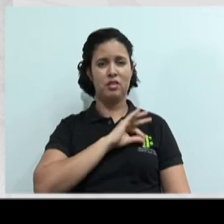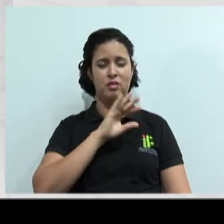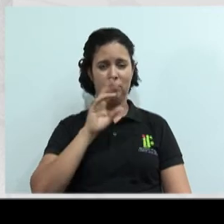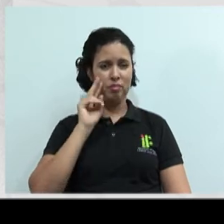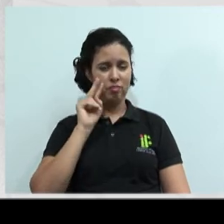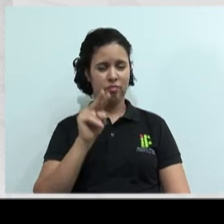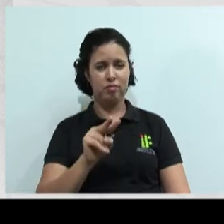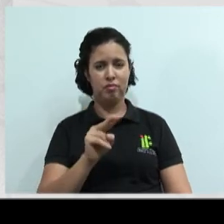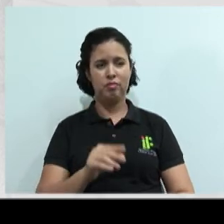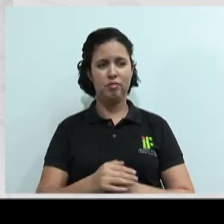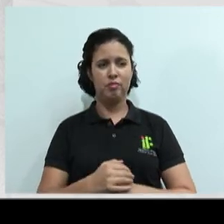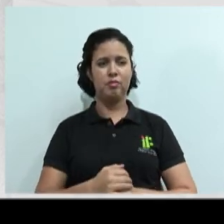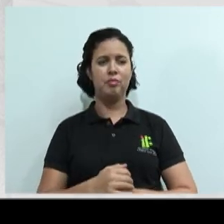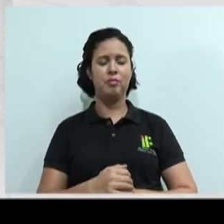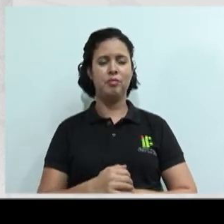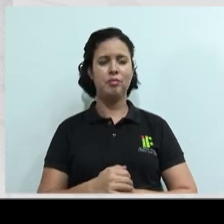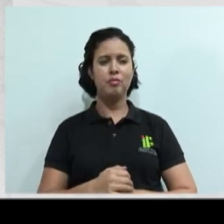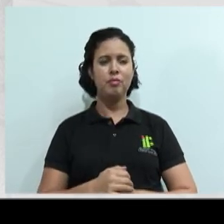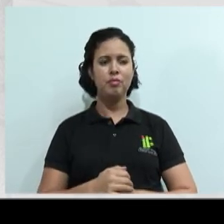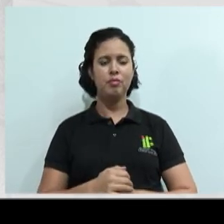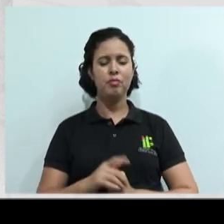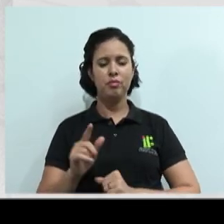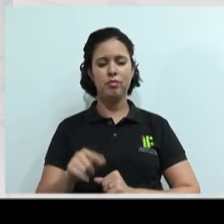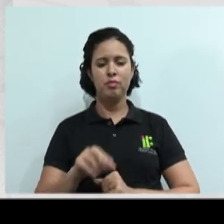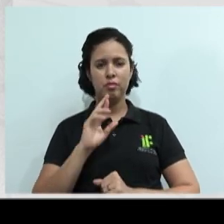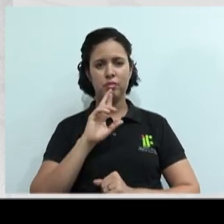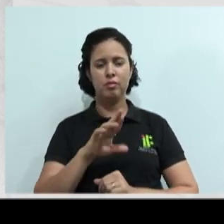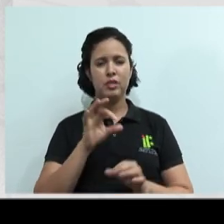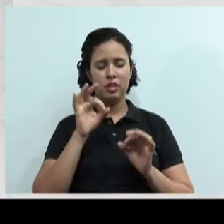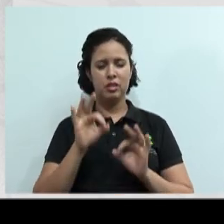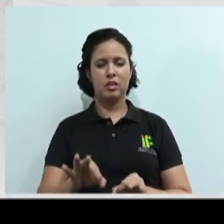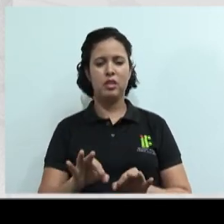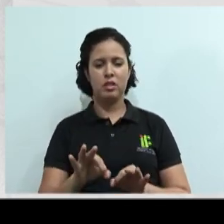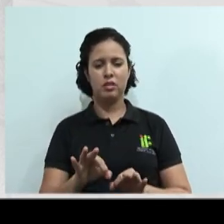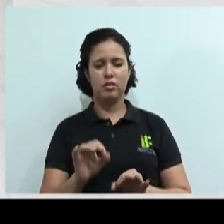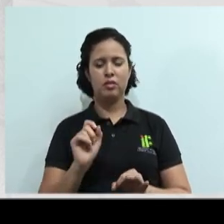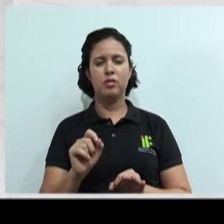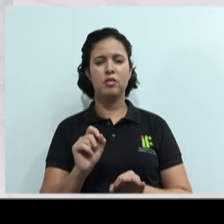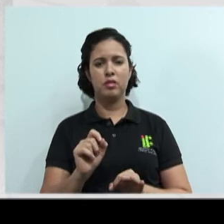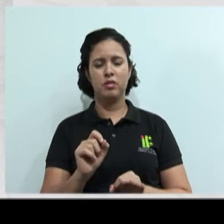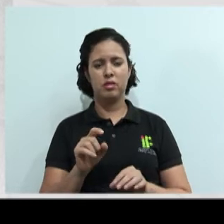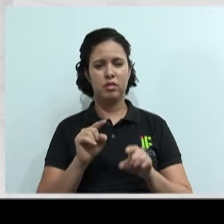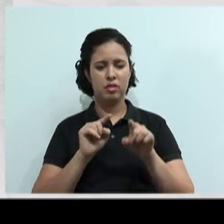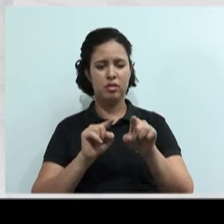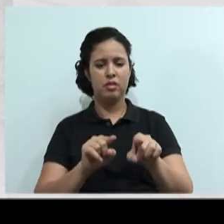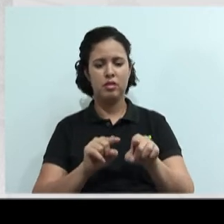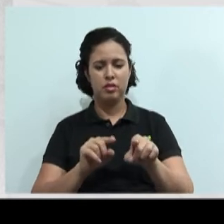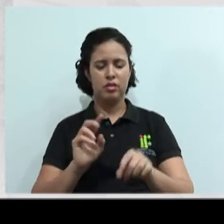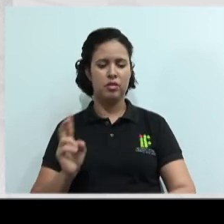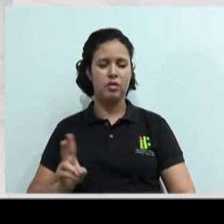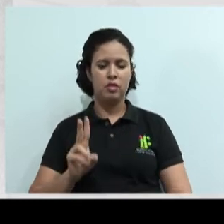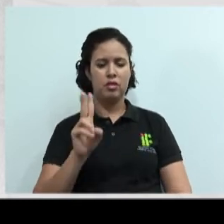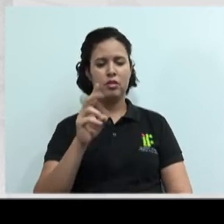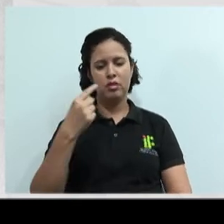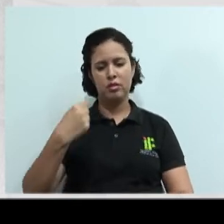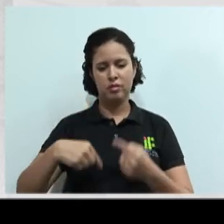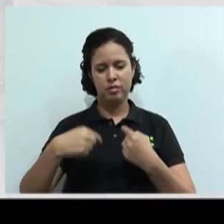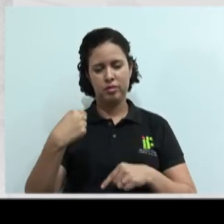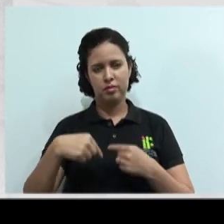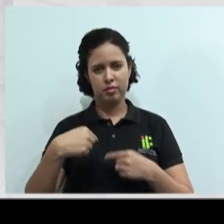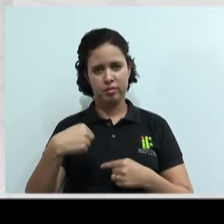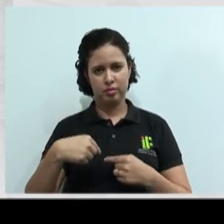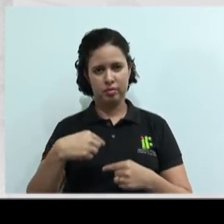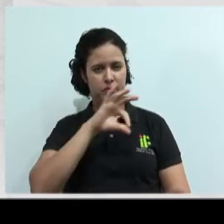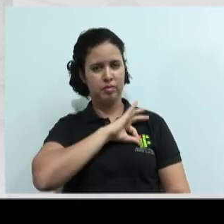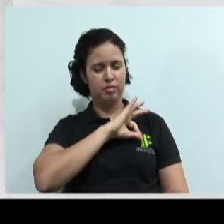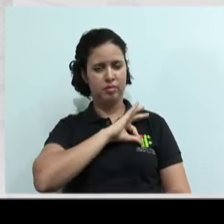na resposta. E a resposta é correta, a letra E. Alinhamento, valores, políticas de relacionamento. Parabéns ao Lucas da